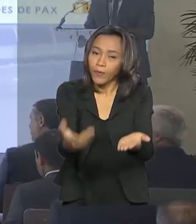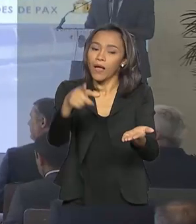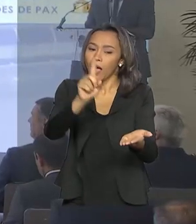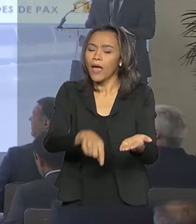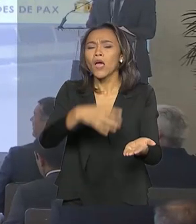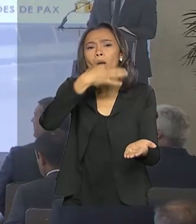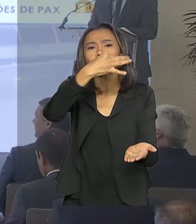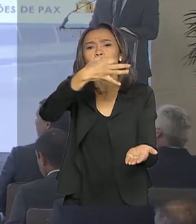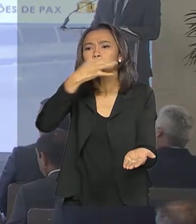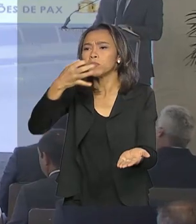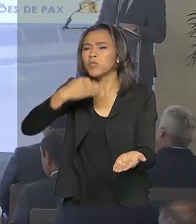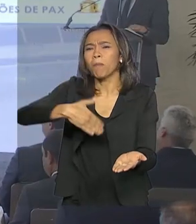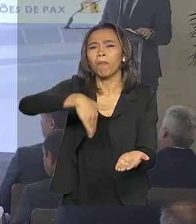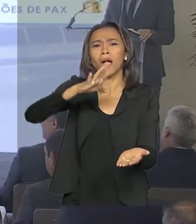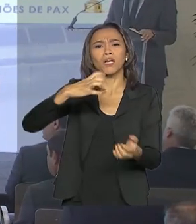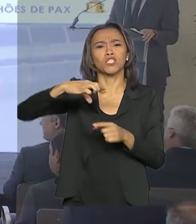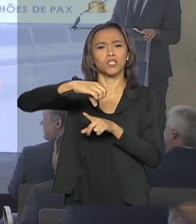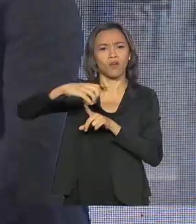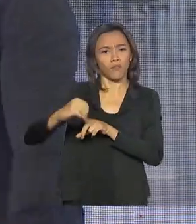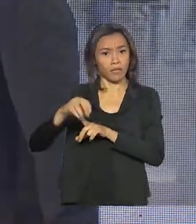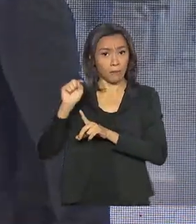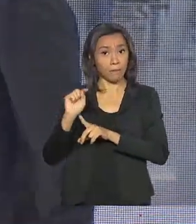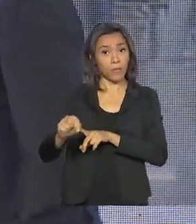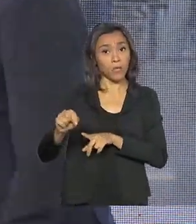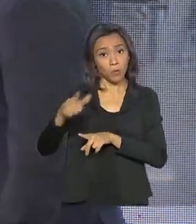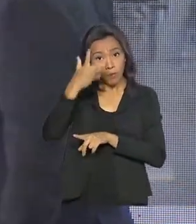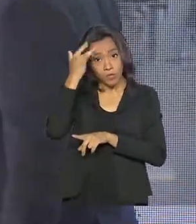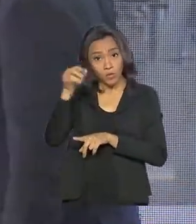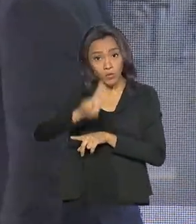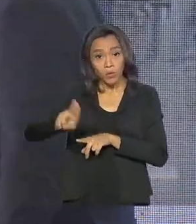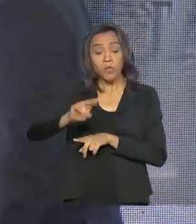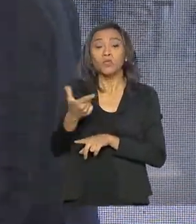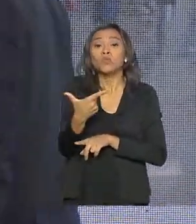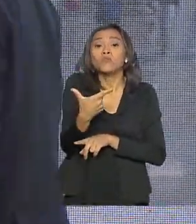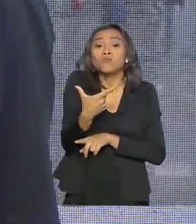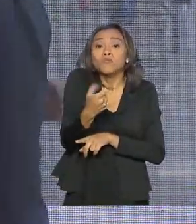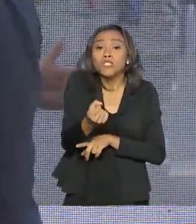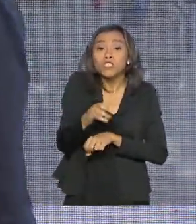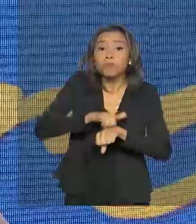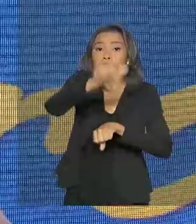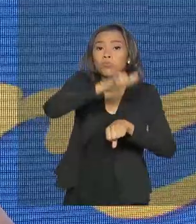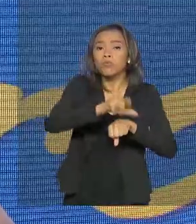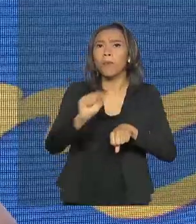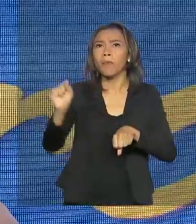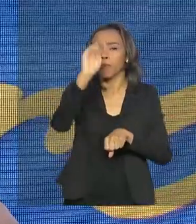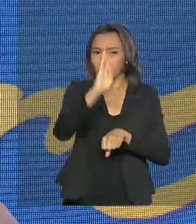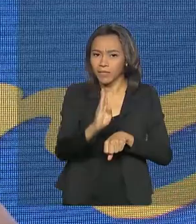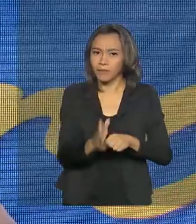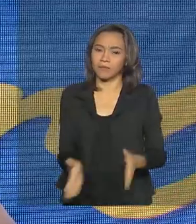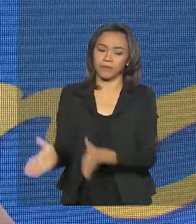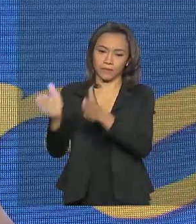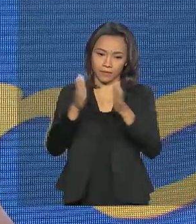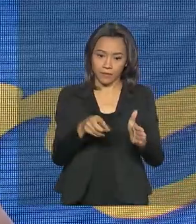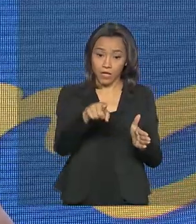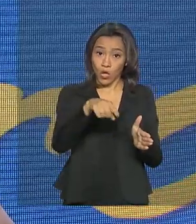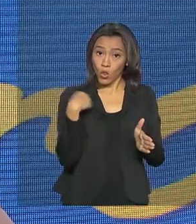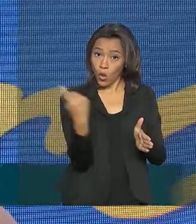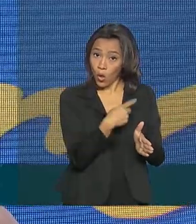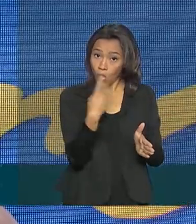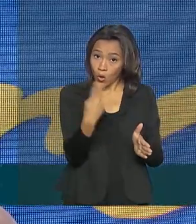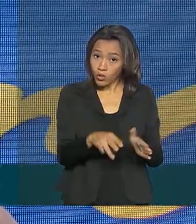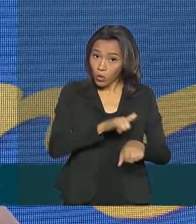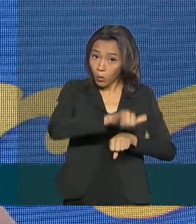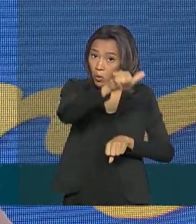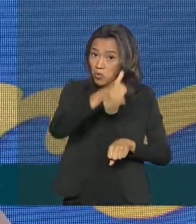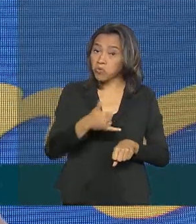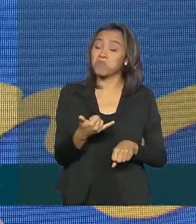de mais de 90 mil usuários dos 20 maiores aeroportos do país. Nossos aeroportos não ficam devendo em nada.